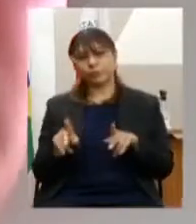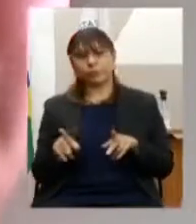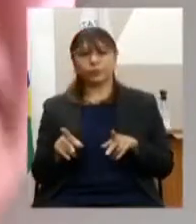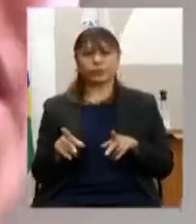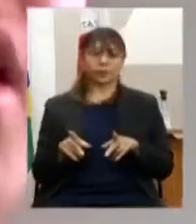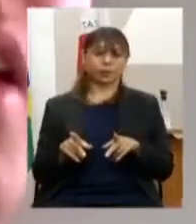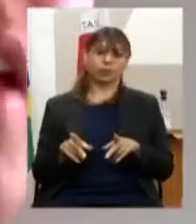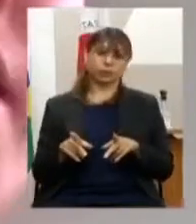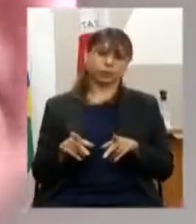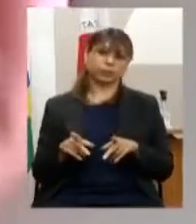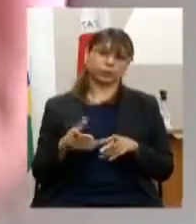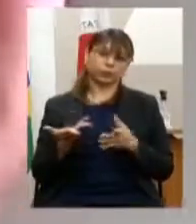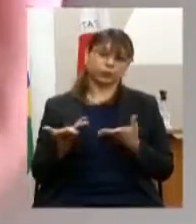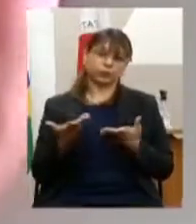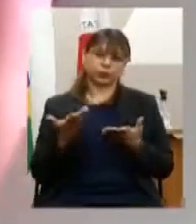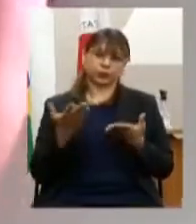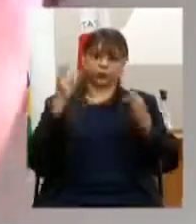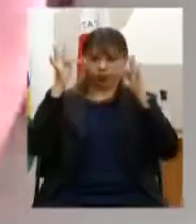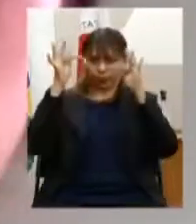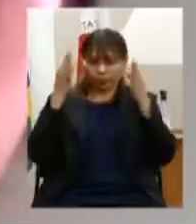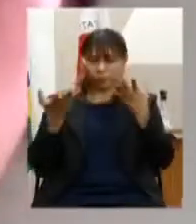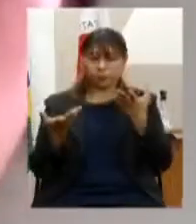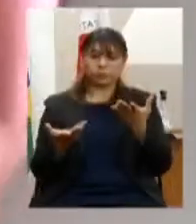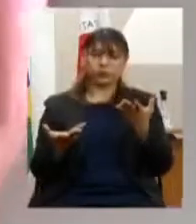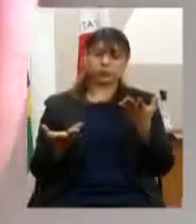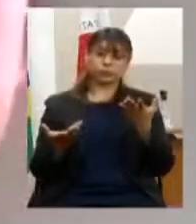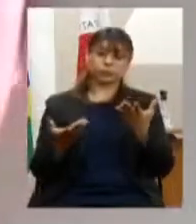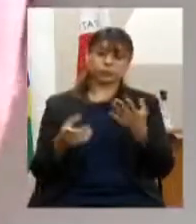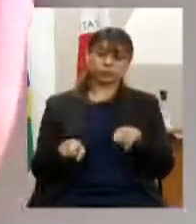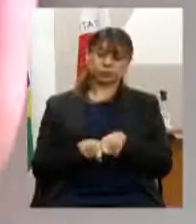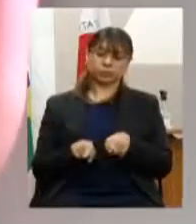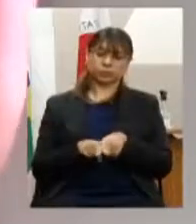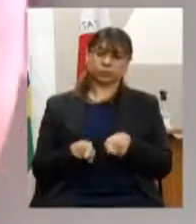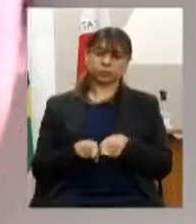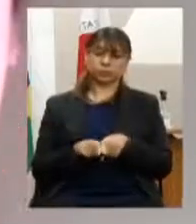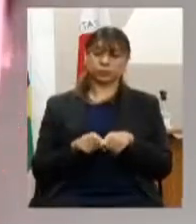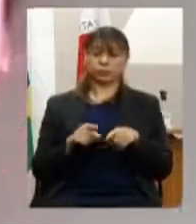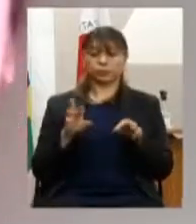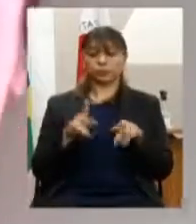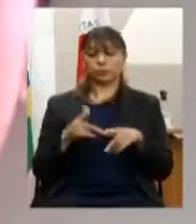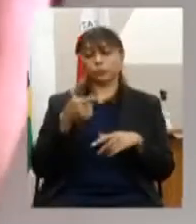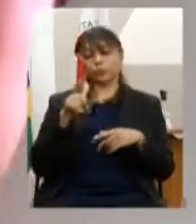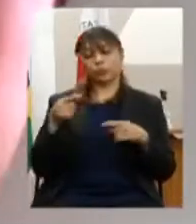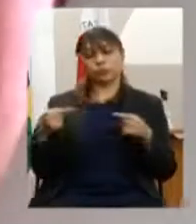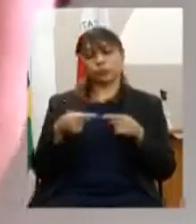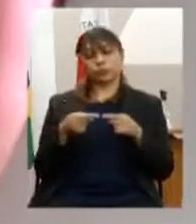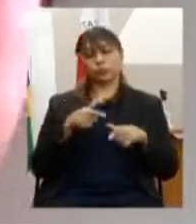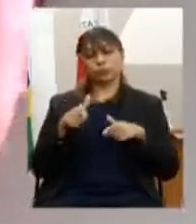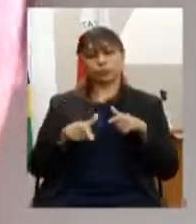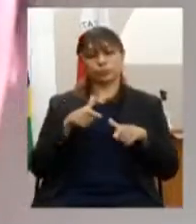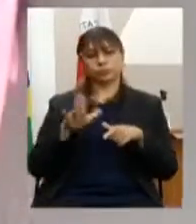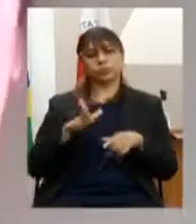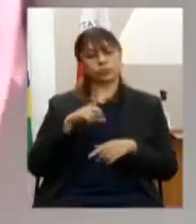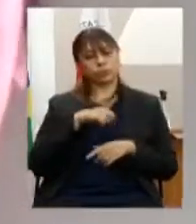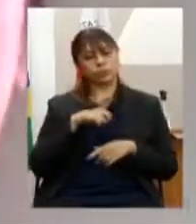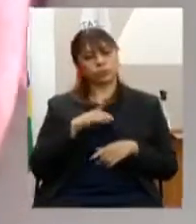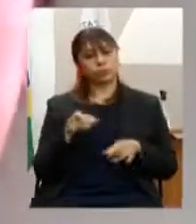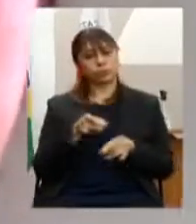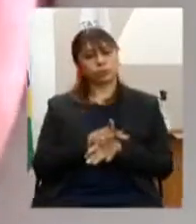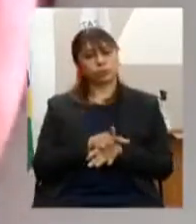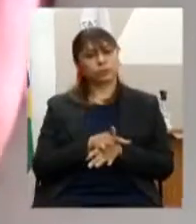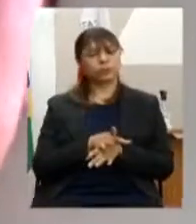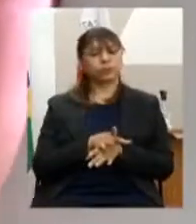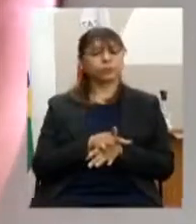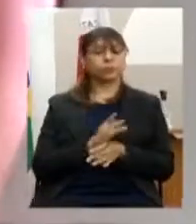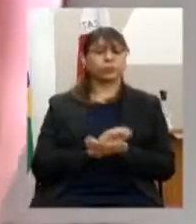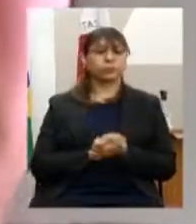terapêutica e até mesmo diferente de outras metodologias que já existem como unidade de acolhimento transitório